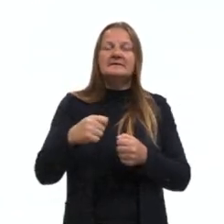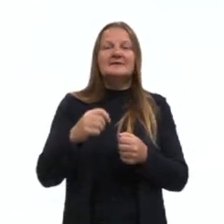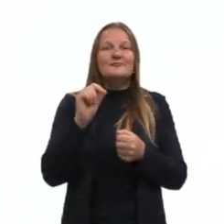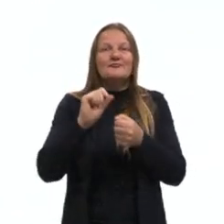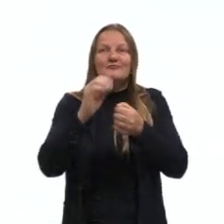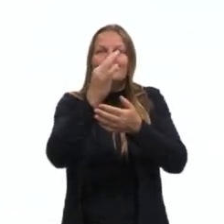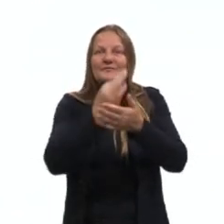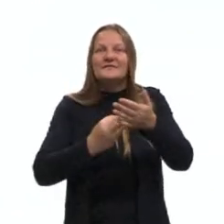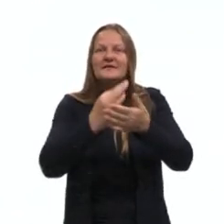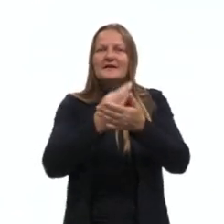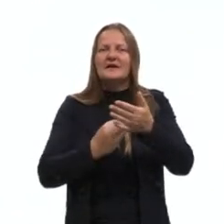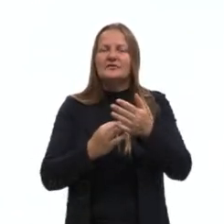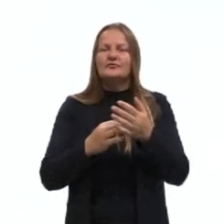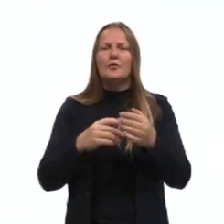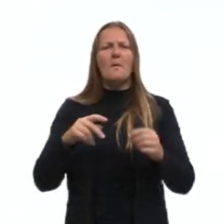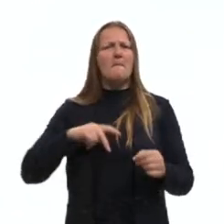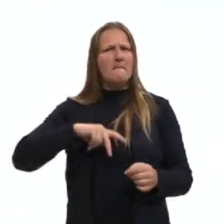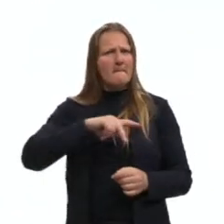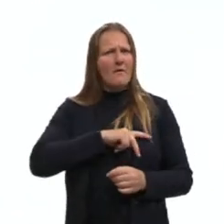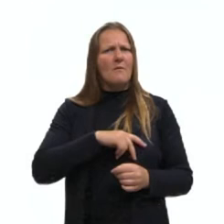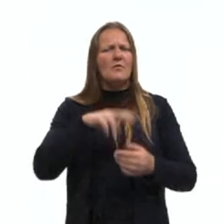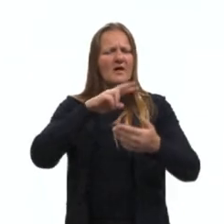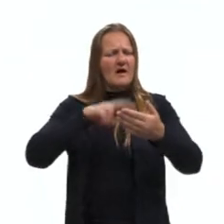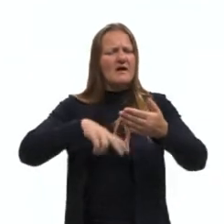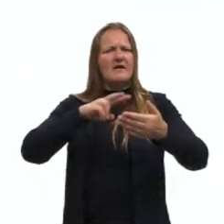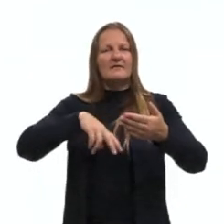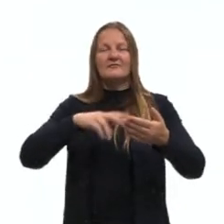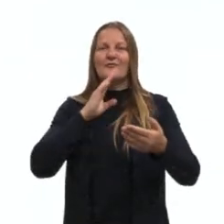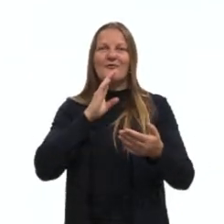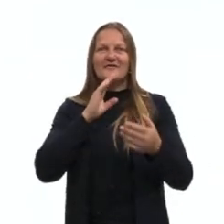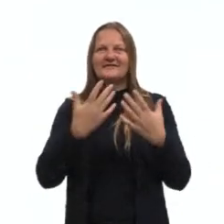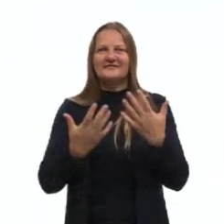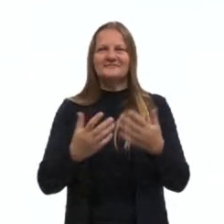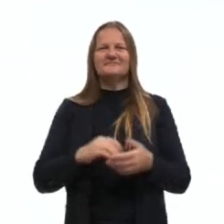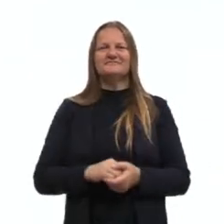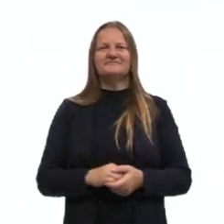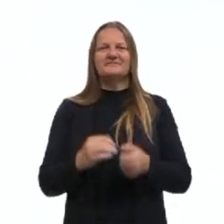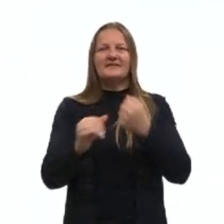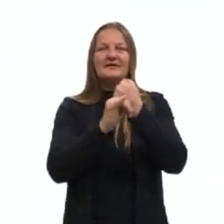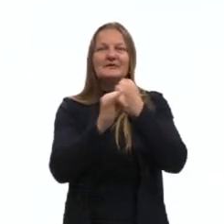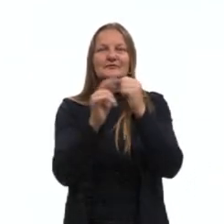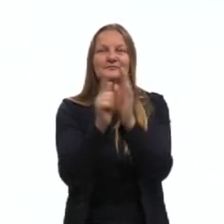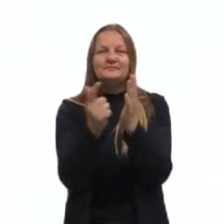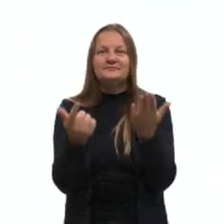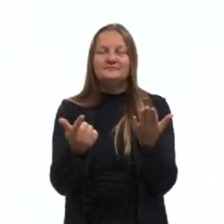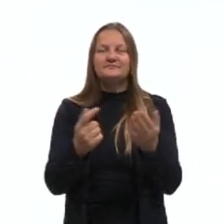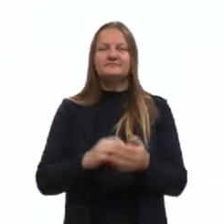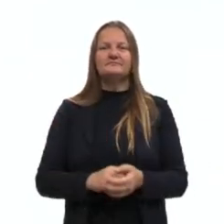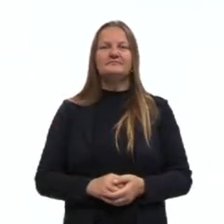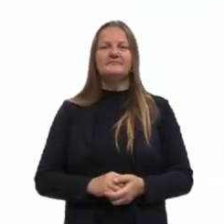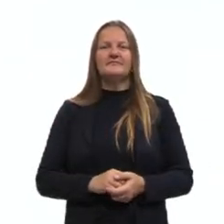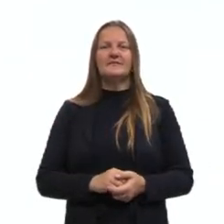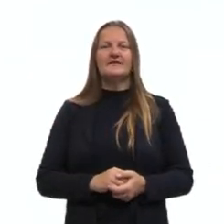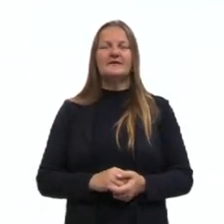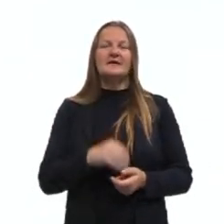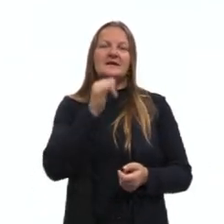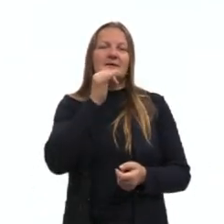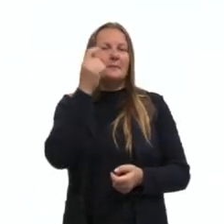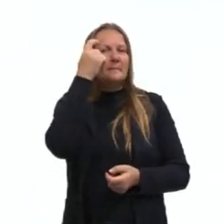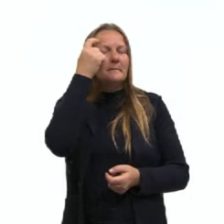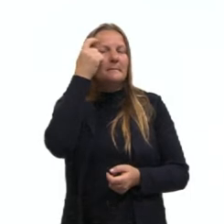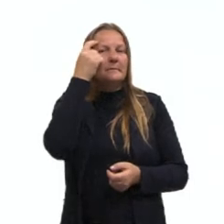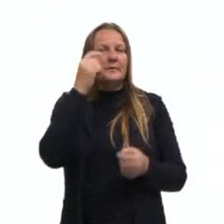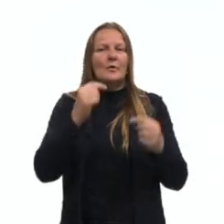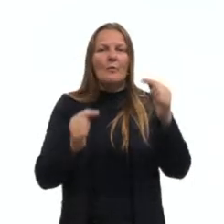textos bem pontuais. A gente faz, no caso de uma crônica jornalística, tá? Se vocês forem pensar no